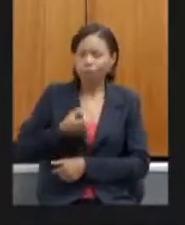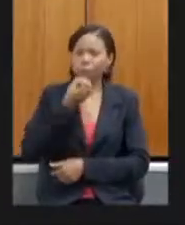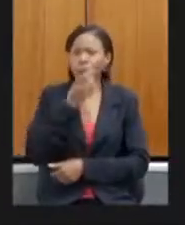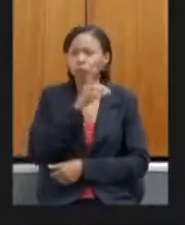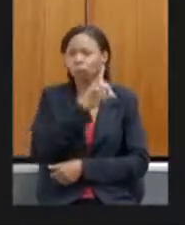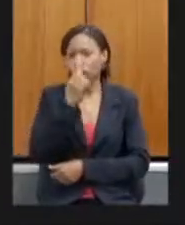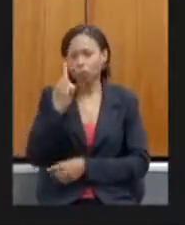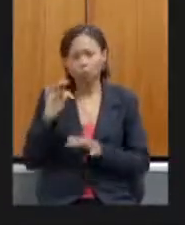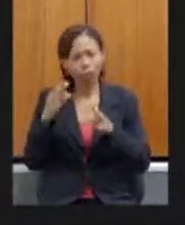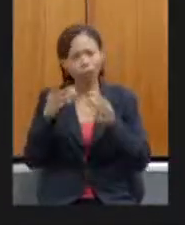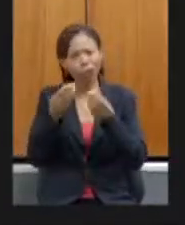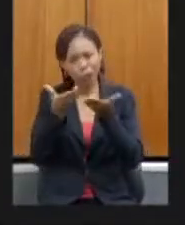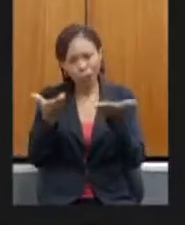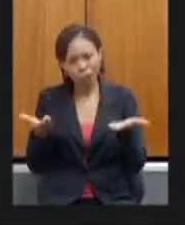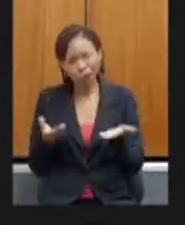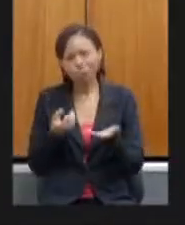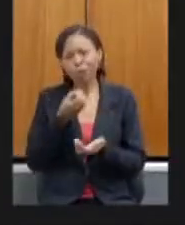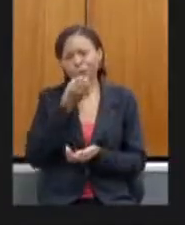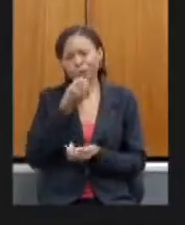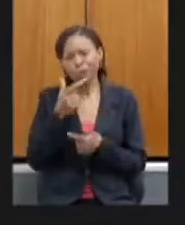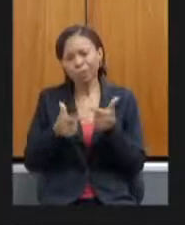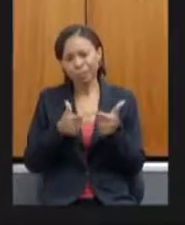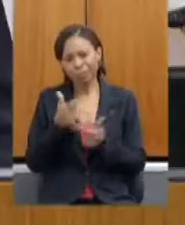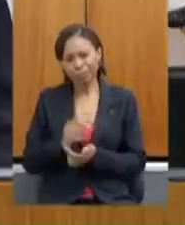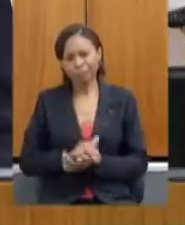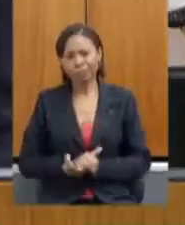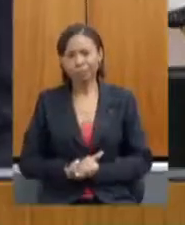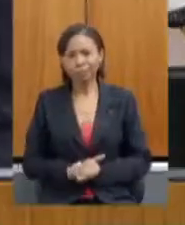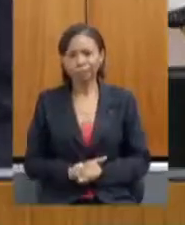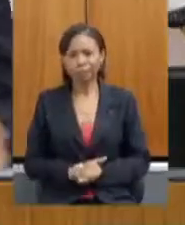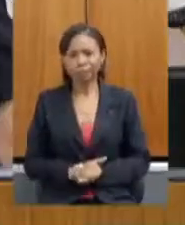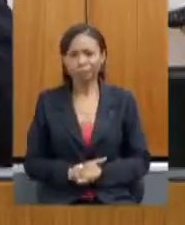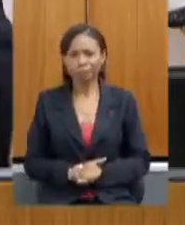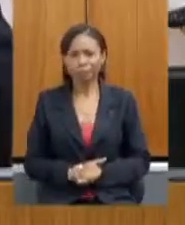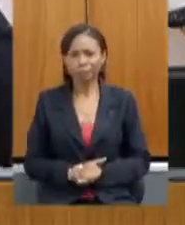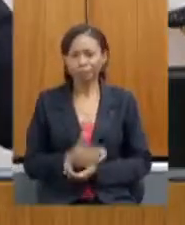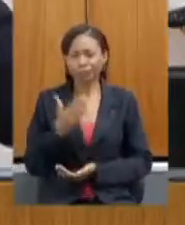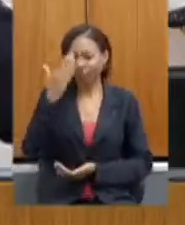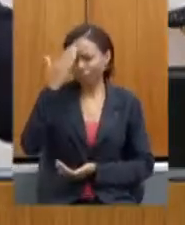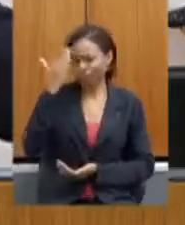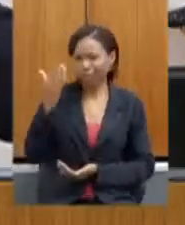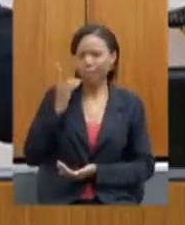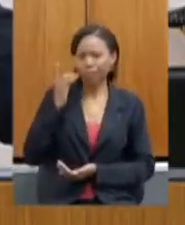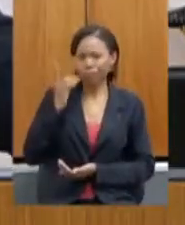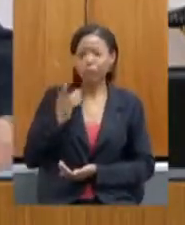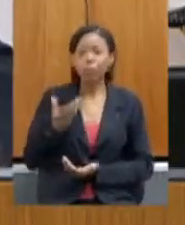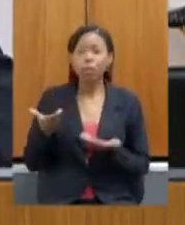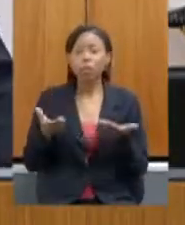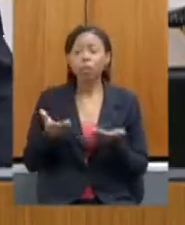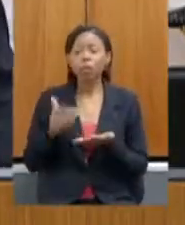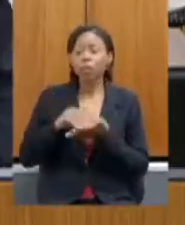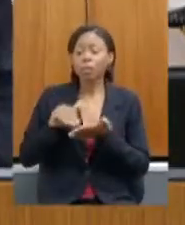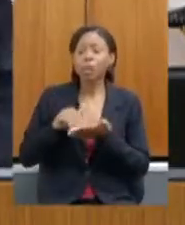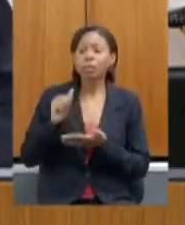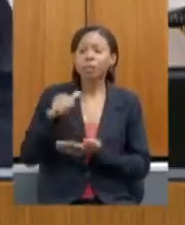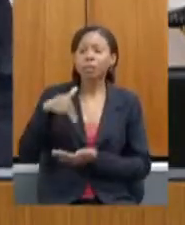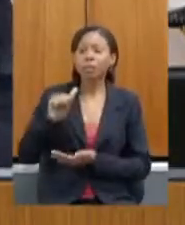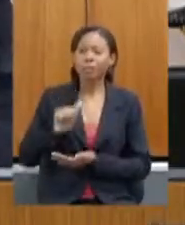a todos e bom final de trabalho muito obrigado deputado Gustavo Santana com a palavra secretária Ana